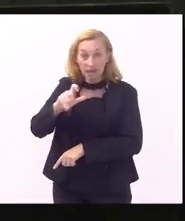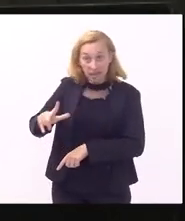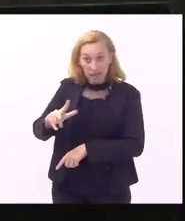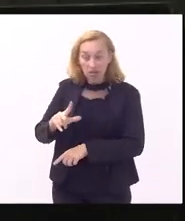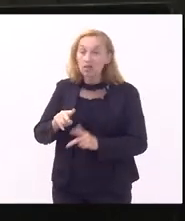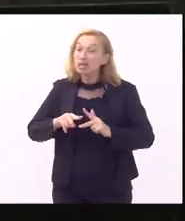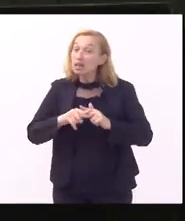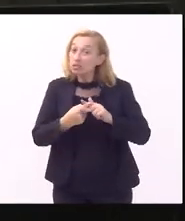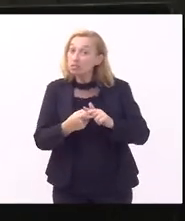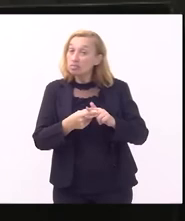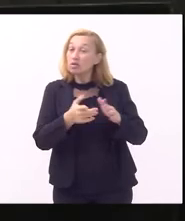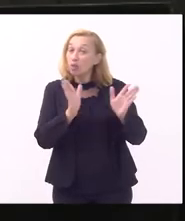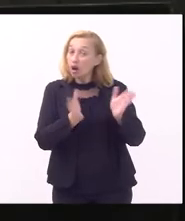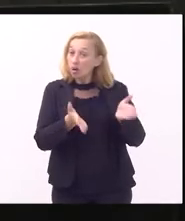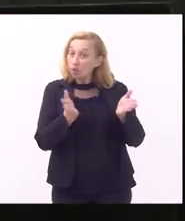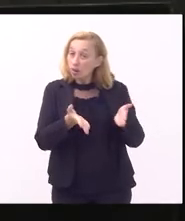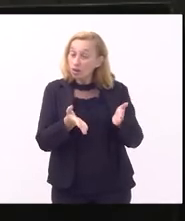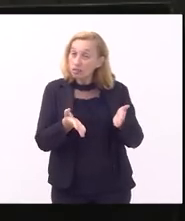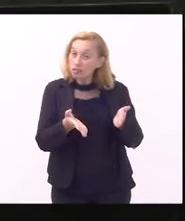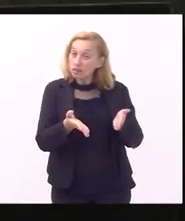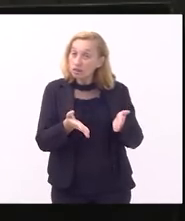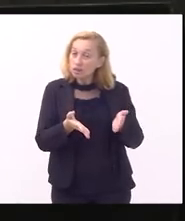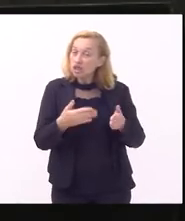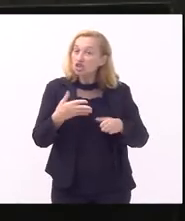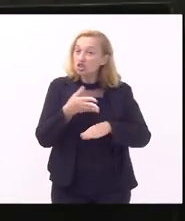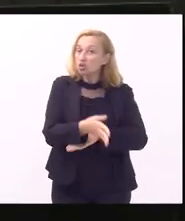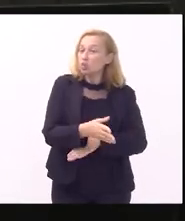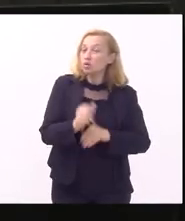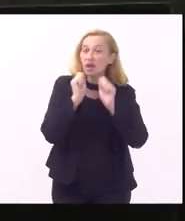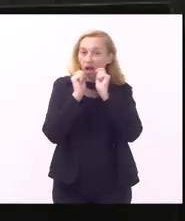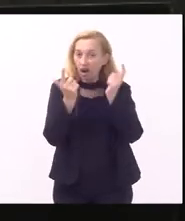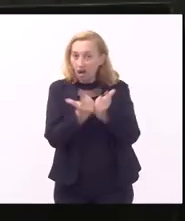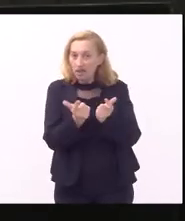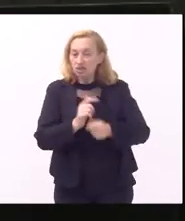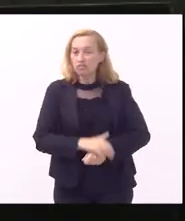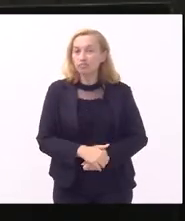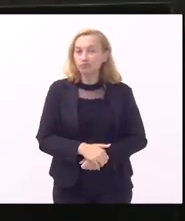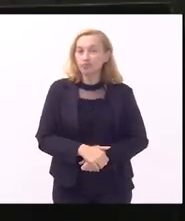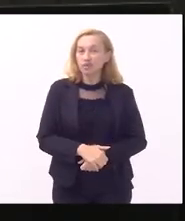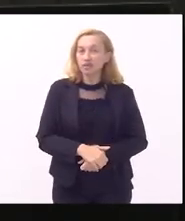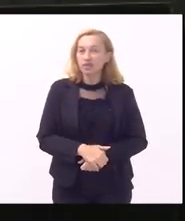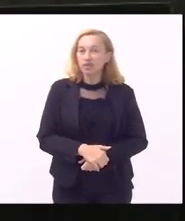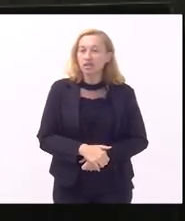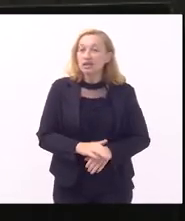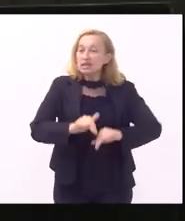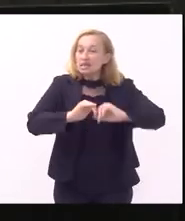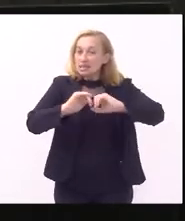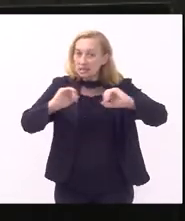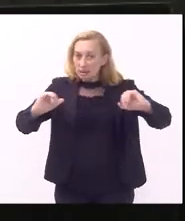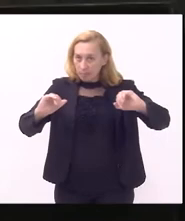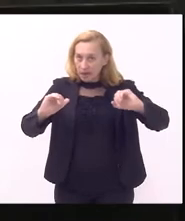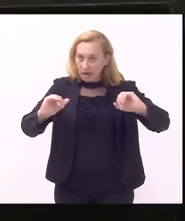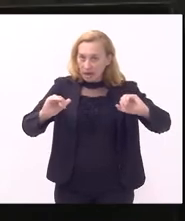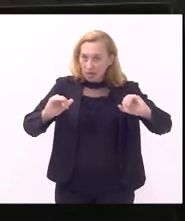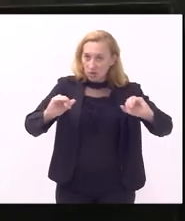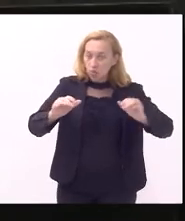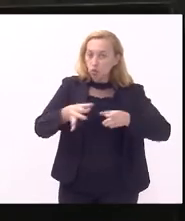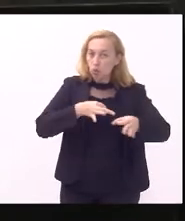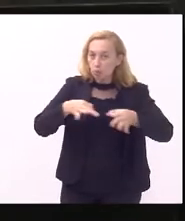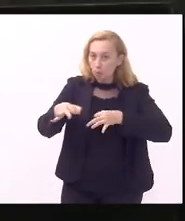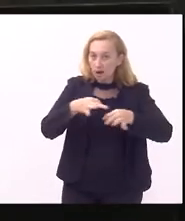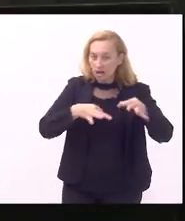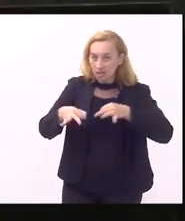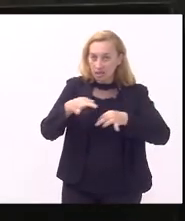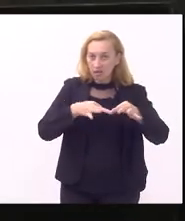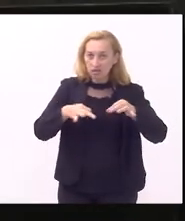regulamentação que chegou aqui na LERJ ela venha separada do plano de